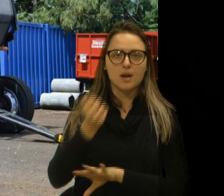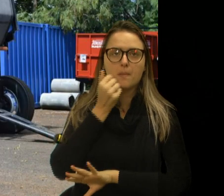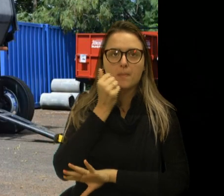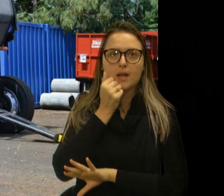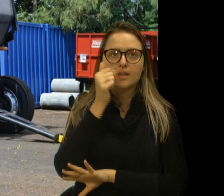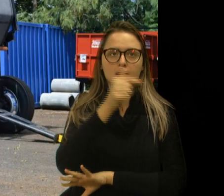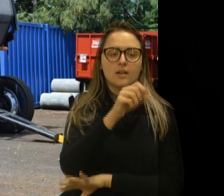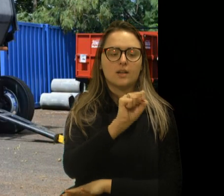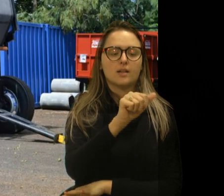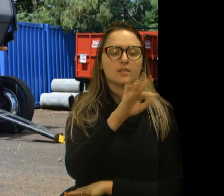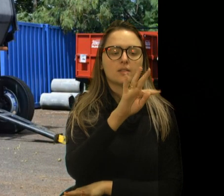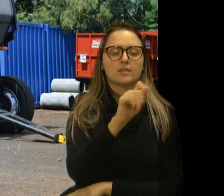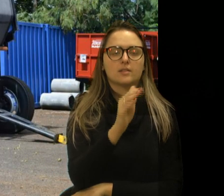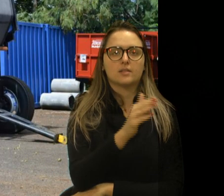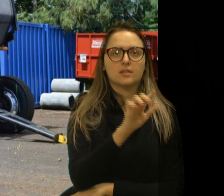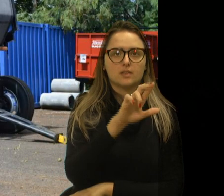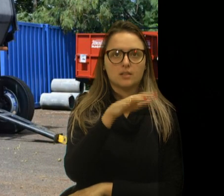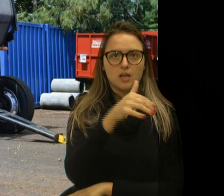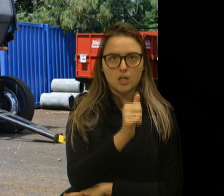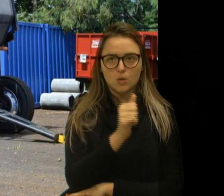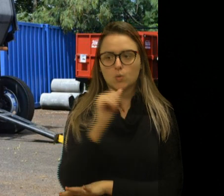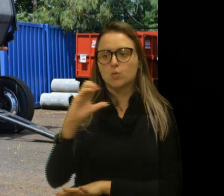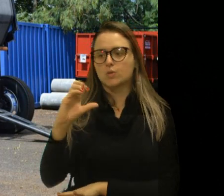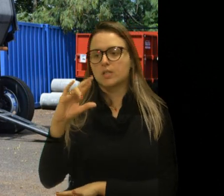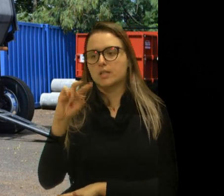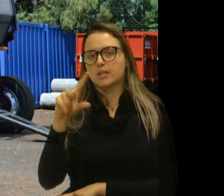Criúva, nossos ditos mais distantes,